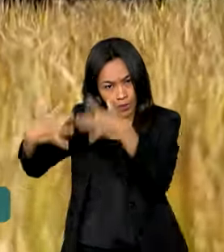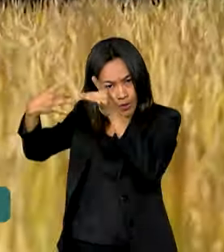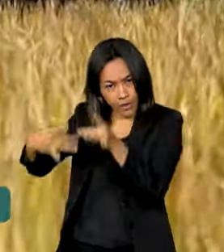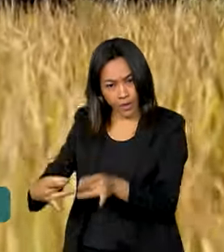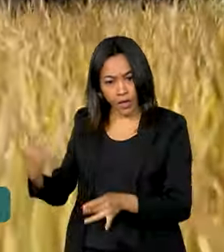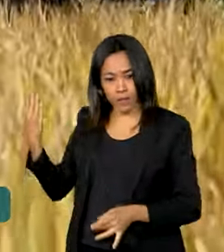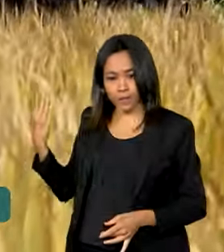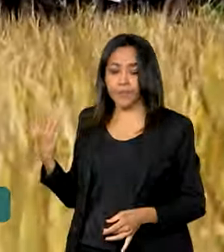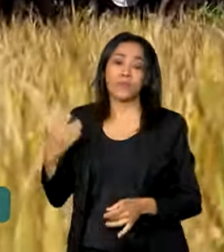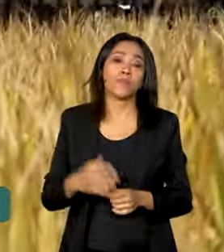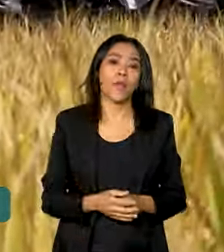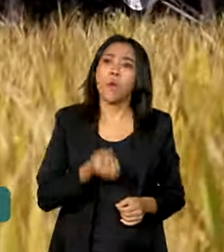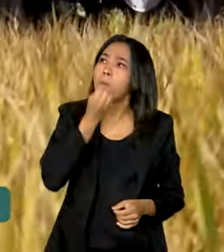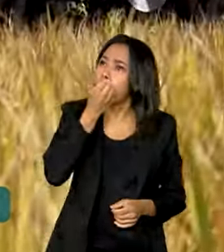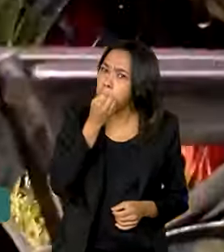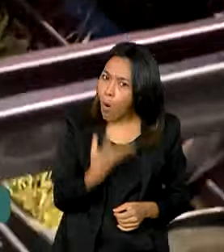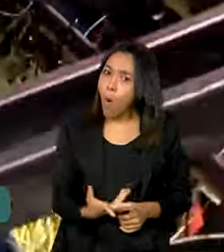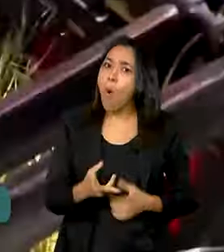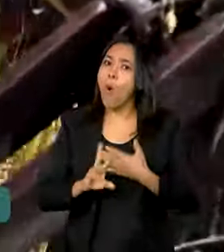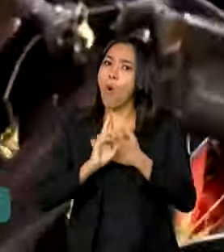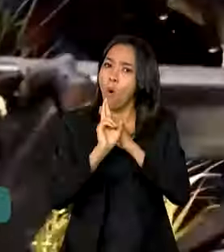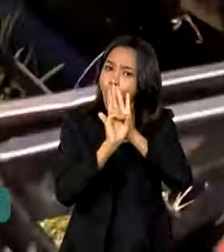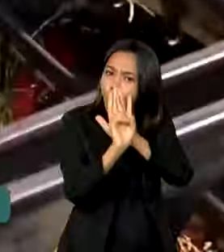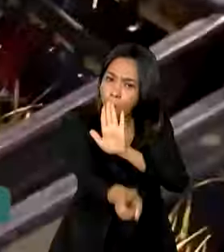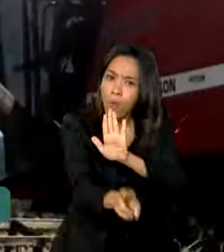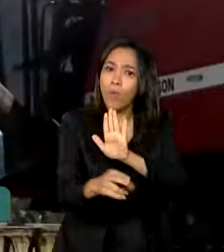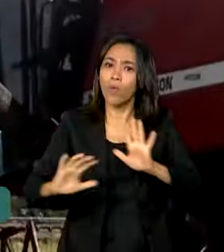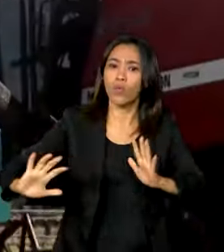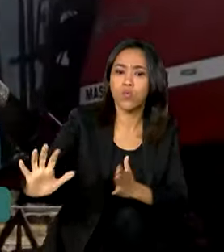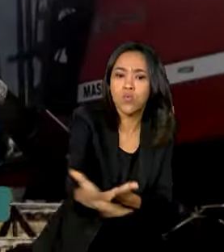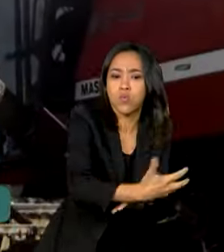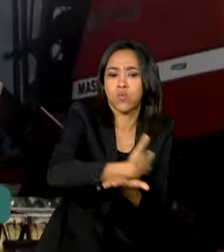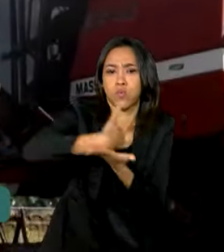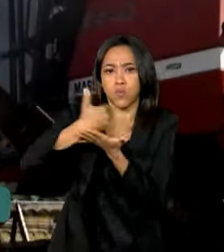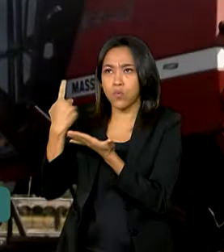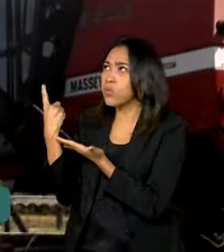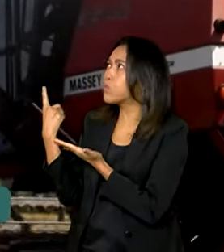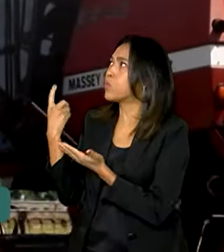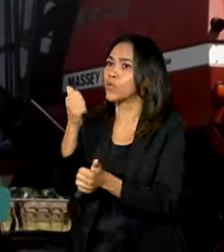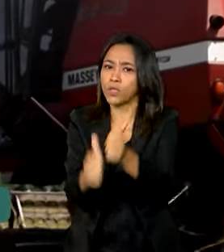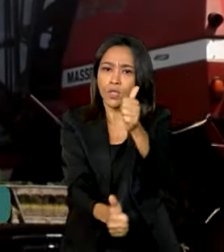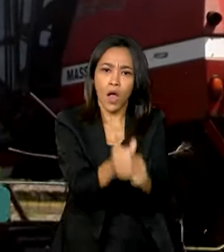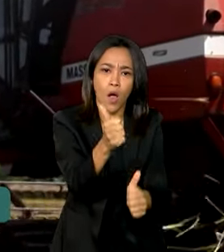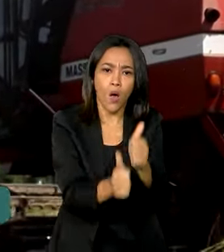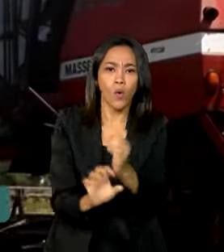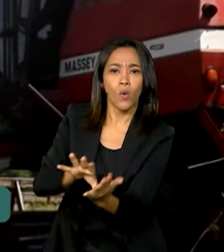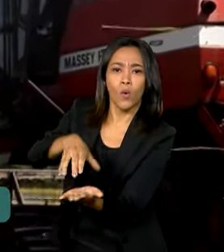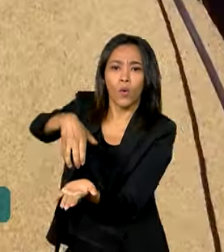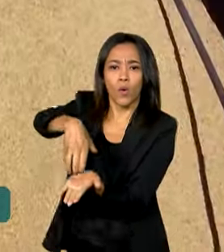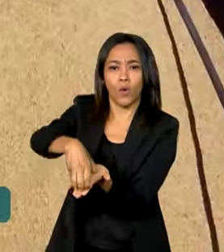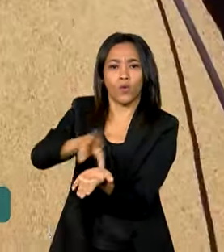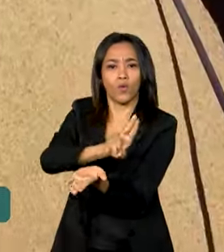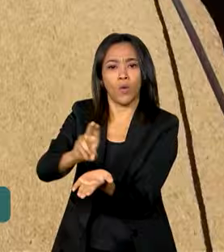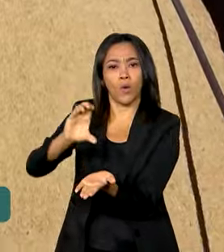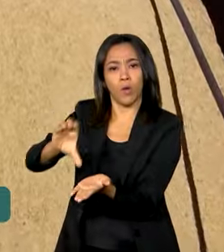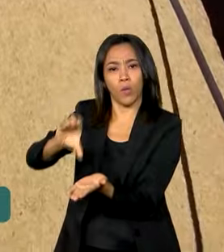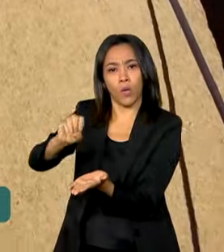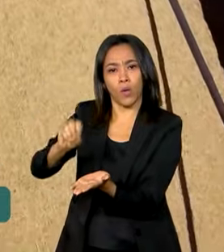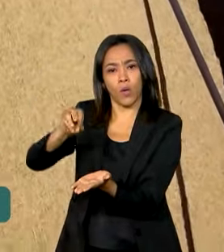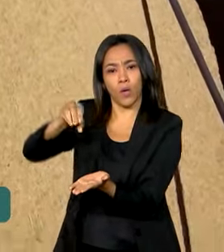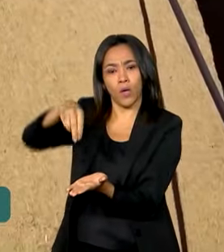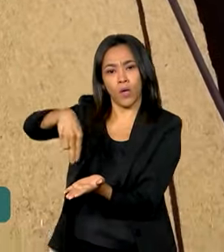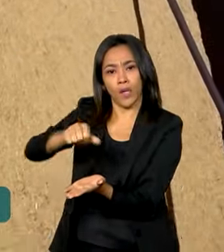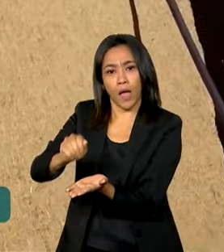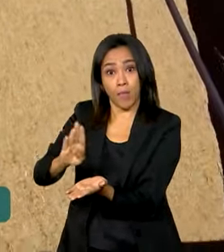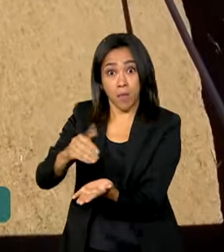Como expectativa de bons resultados para a safra de arroz deste ano, a Companhia Nacional de Abastecimento espera que o Brasil produza mais de